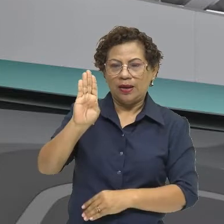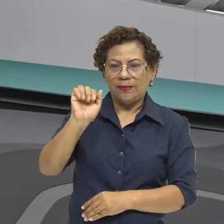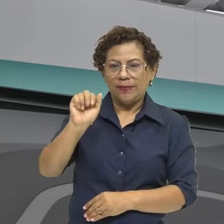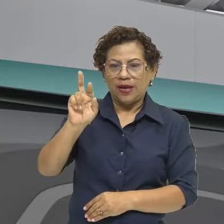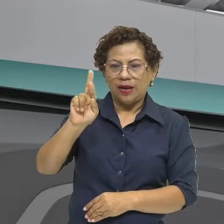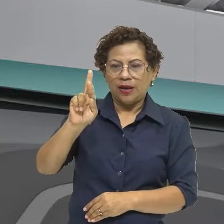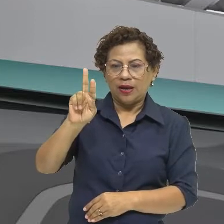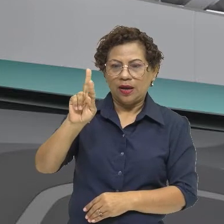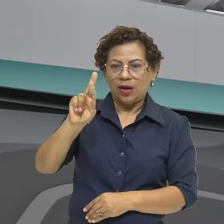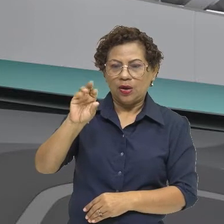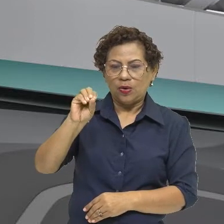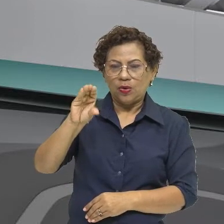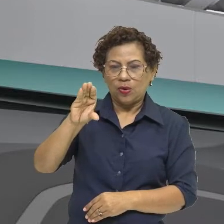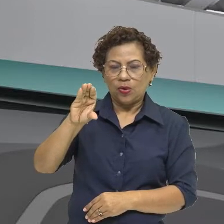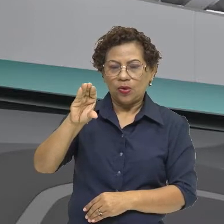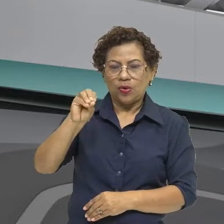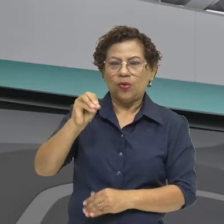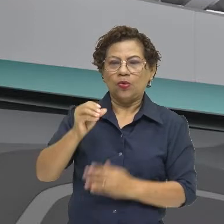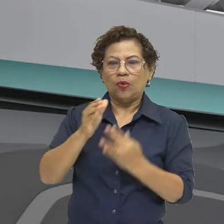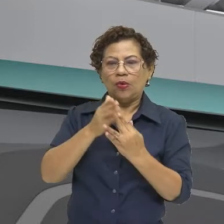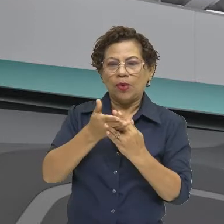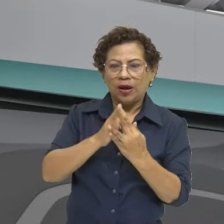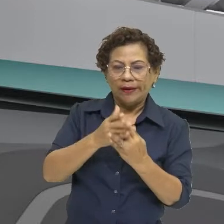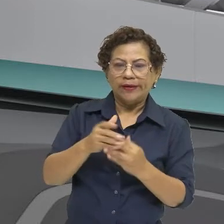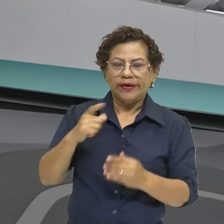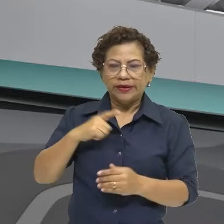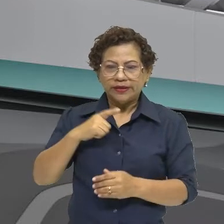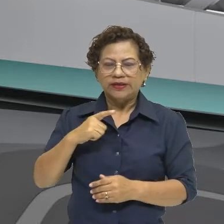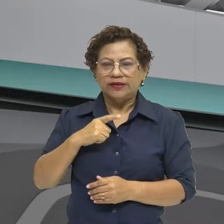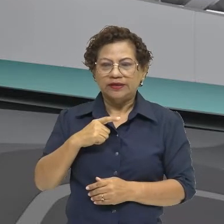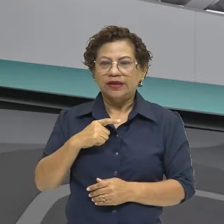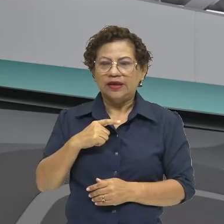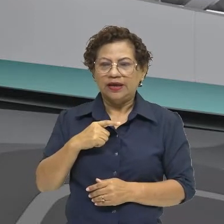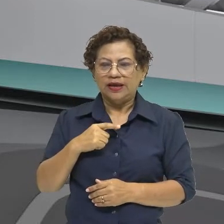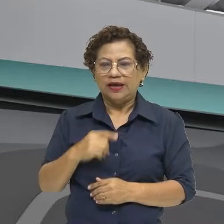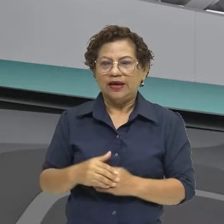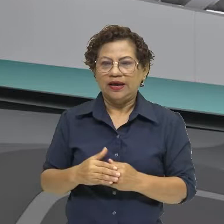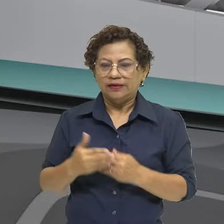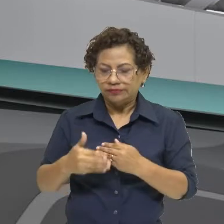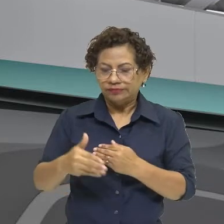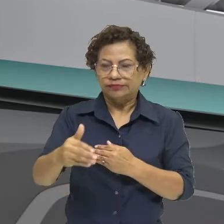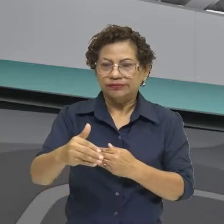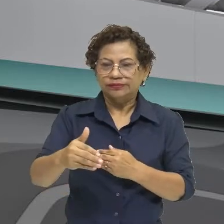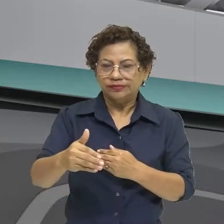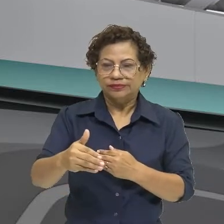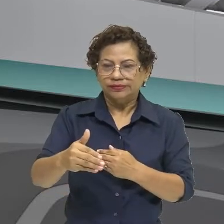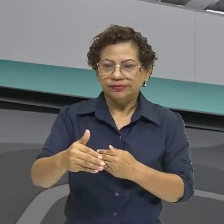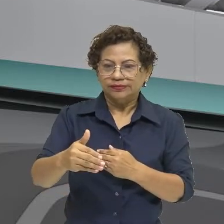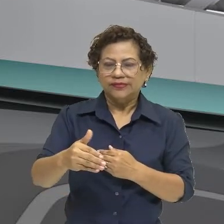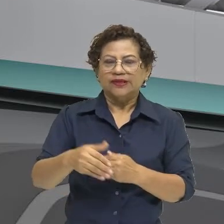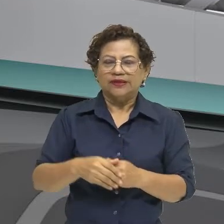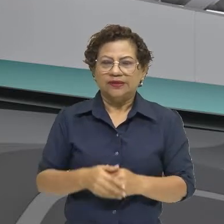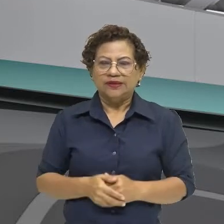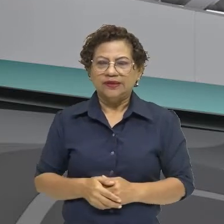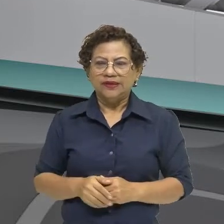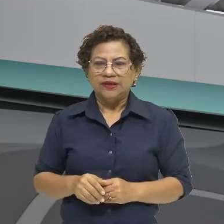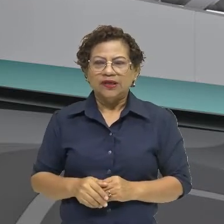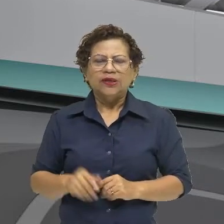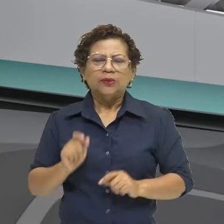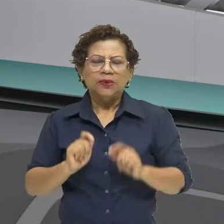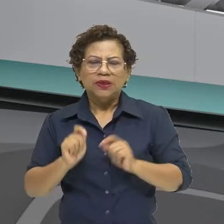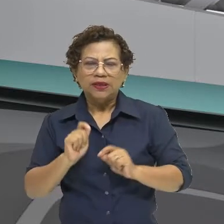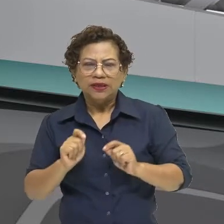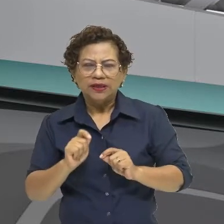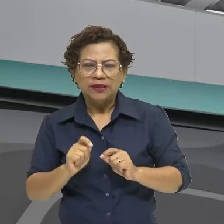que o barroco, ele vem da origem, do renascimento, que era uma pérola perfeita. Chega esse movimento artístico do